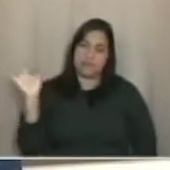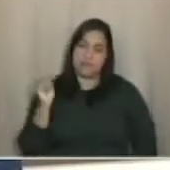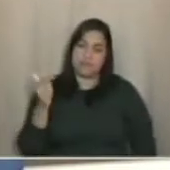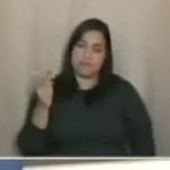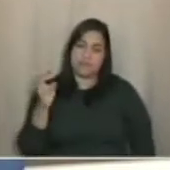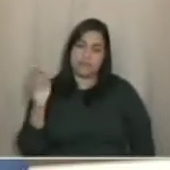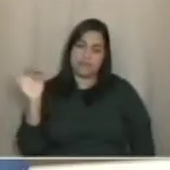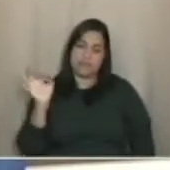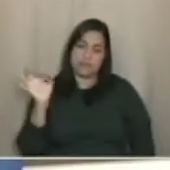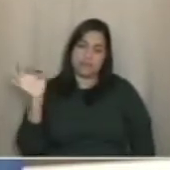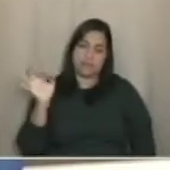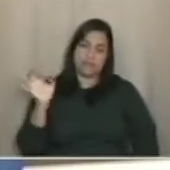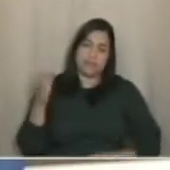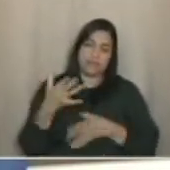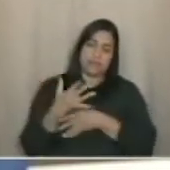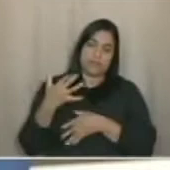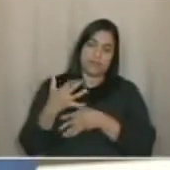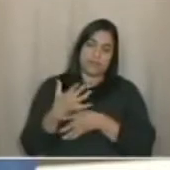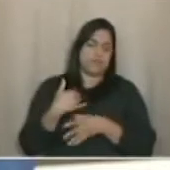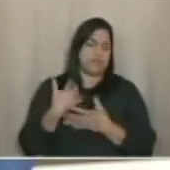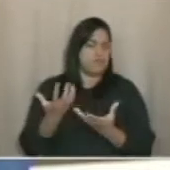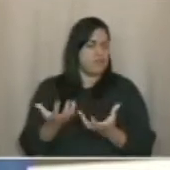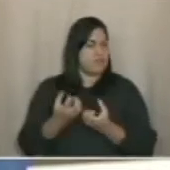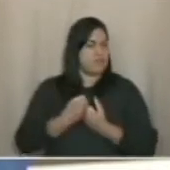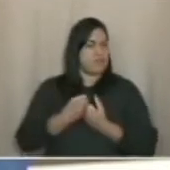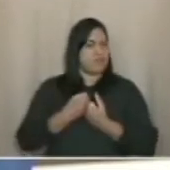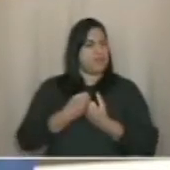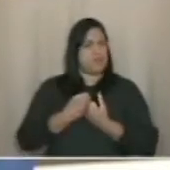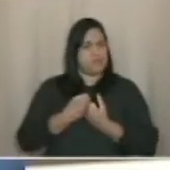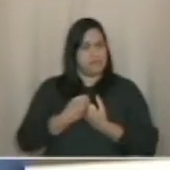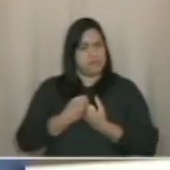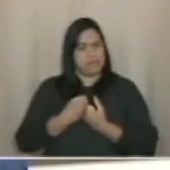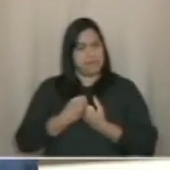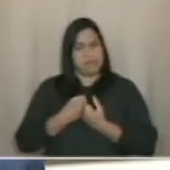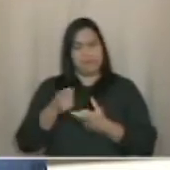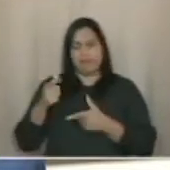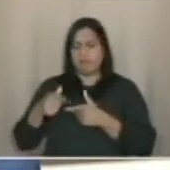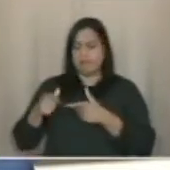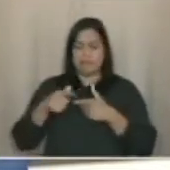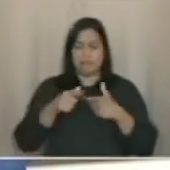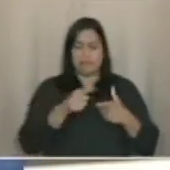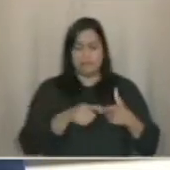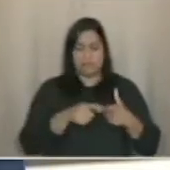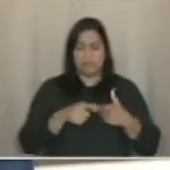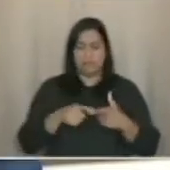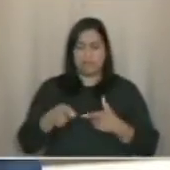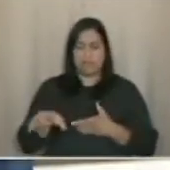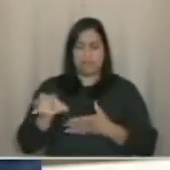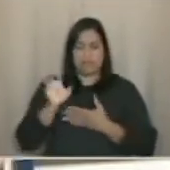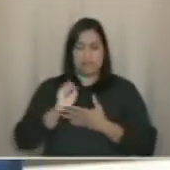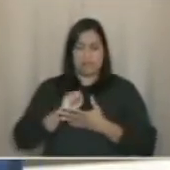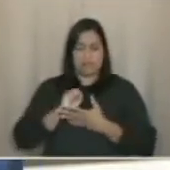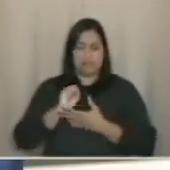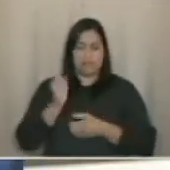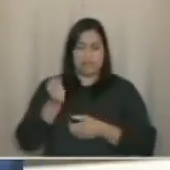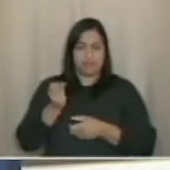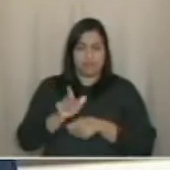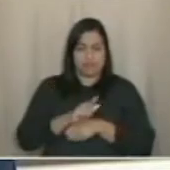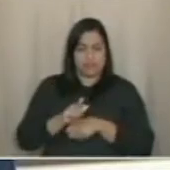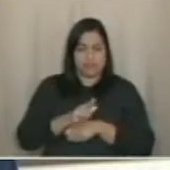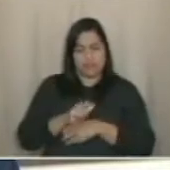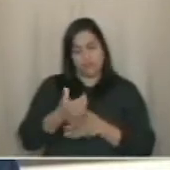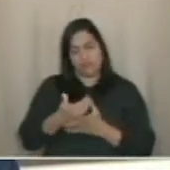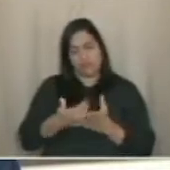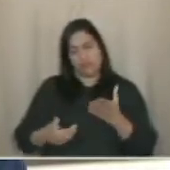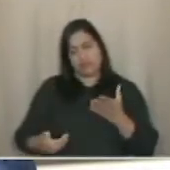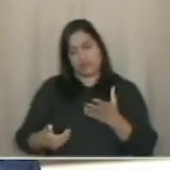aporte do município, não recebeu. Ah, é problema de repasse. É problema de gestão de contrato. O